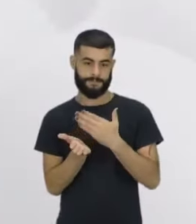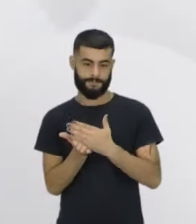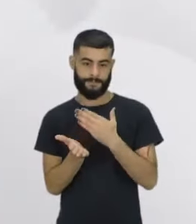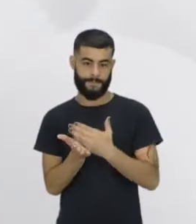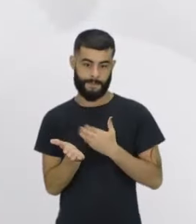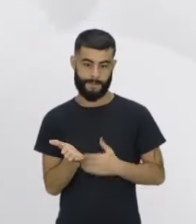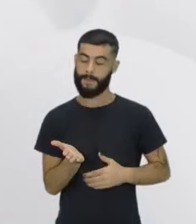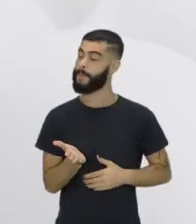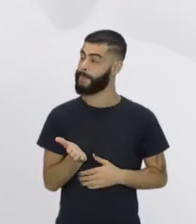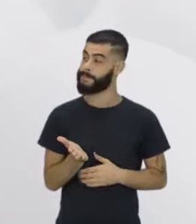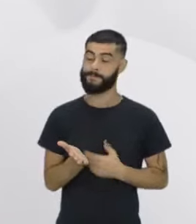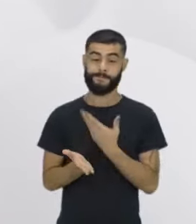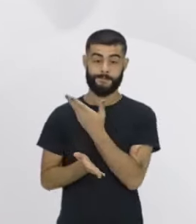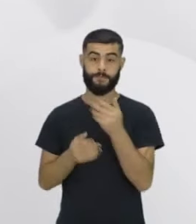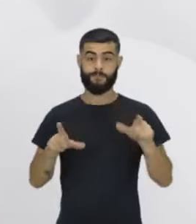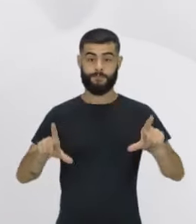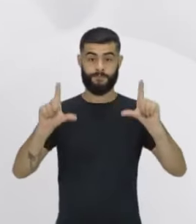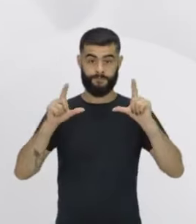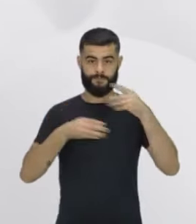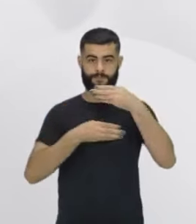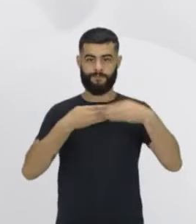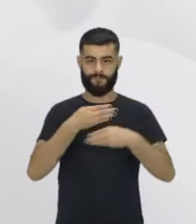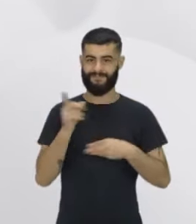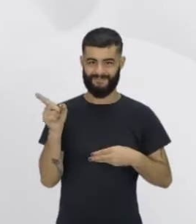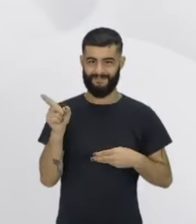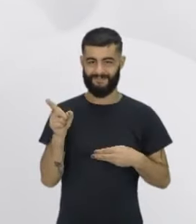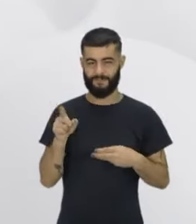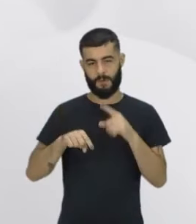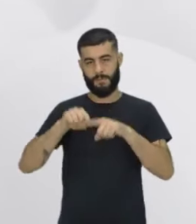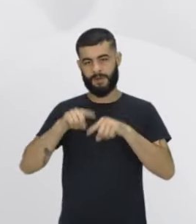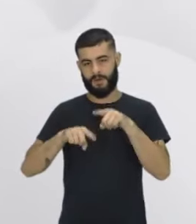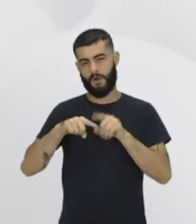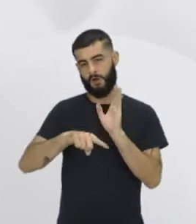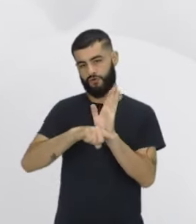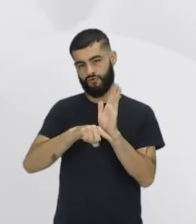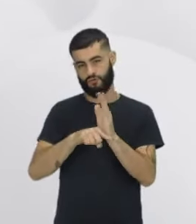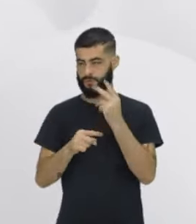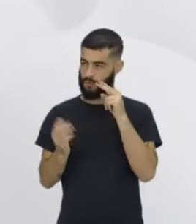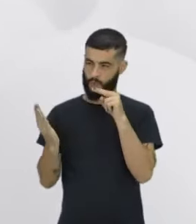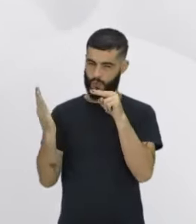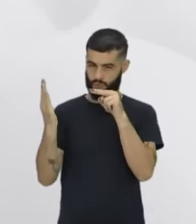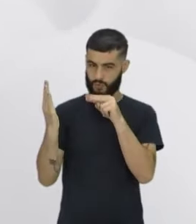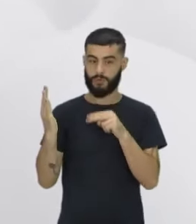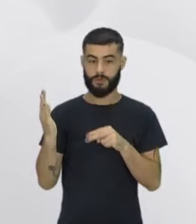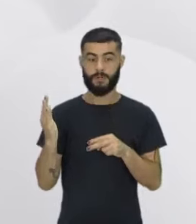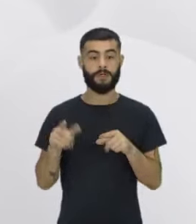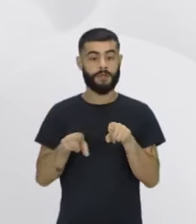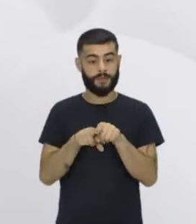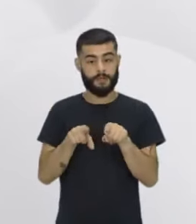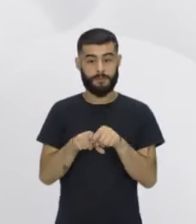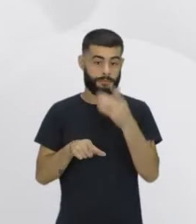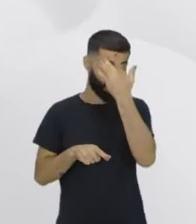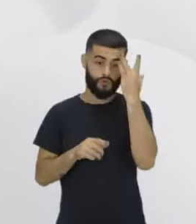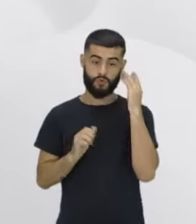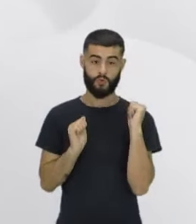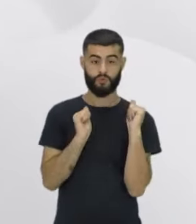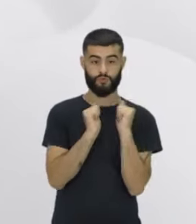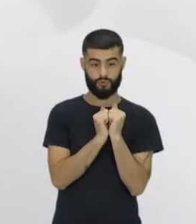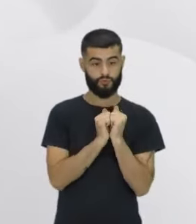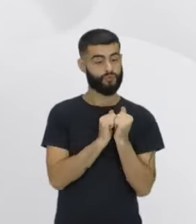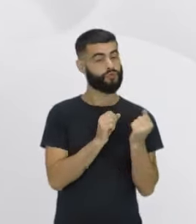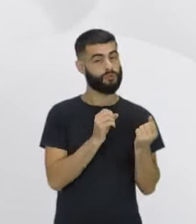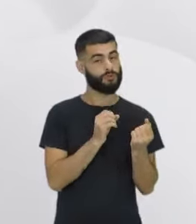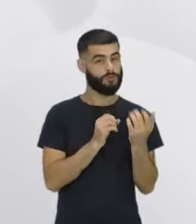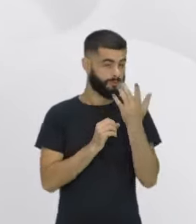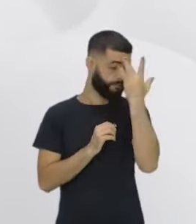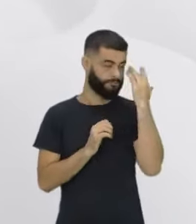que tem também como consulta o nosso material, você vai ter algumas dicas, né? Que tal criar um companheiro que esteja com você ao longo de toda a sua